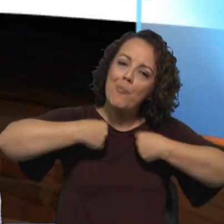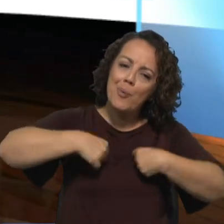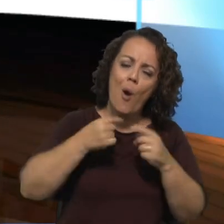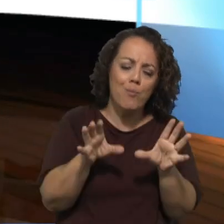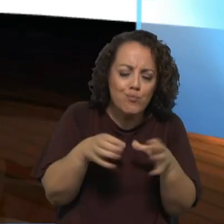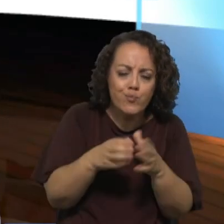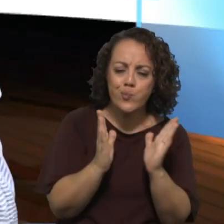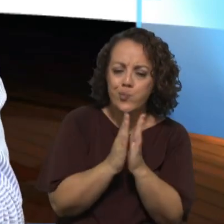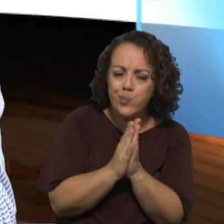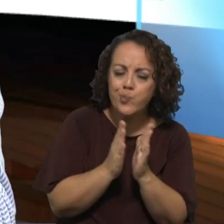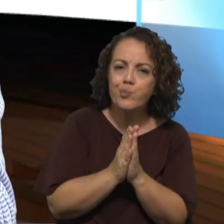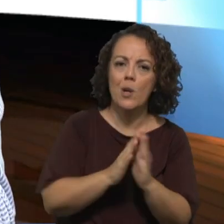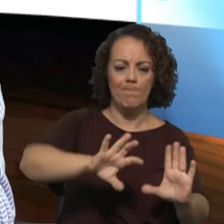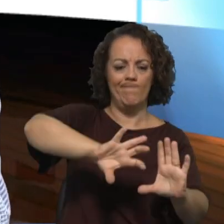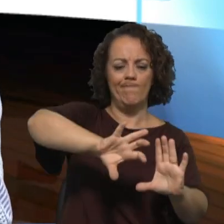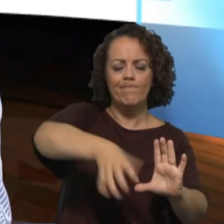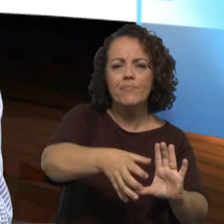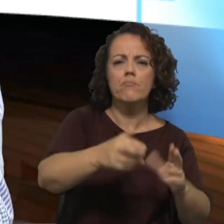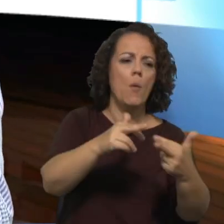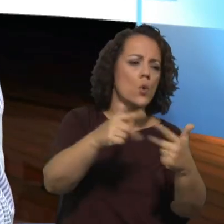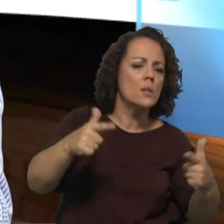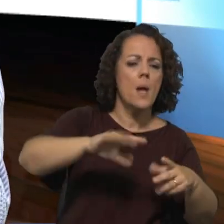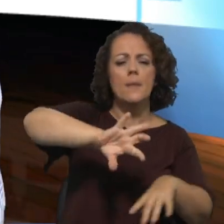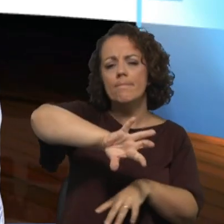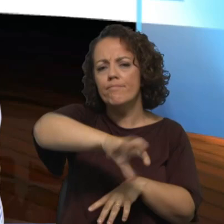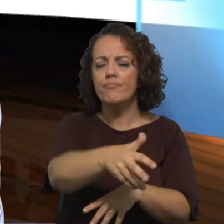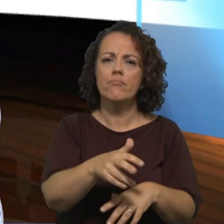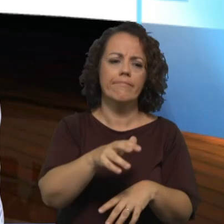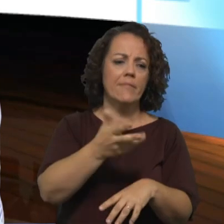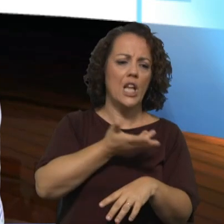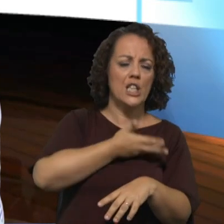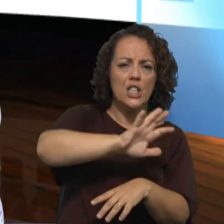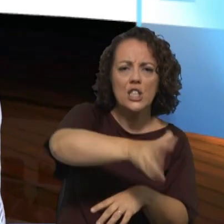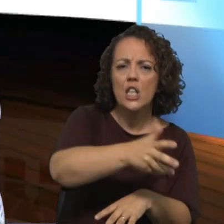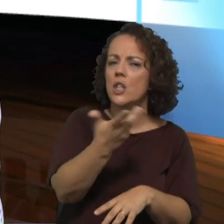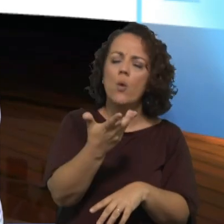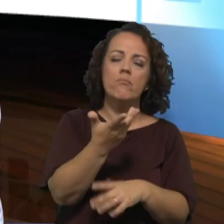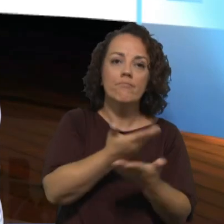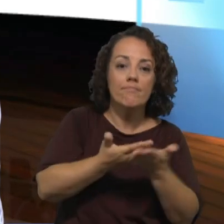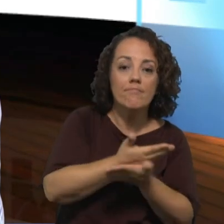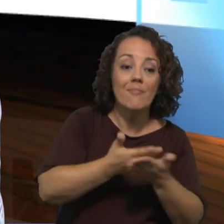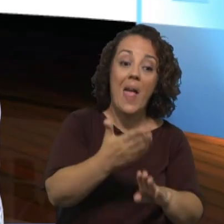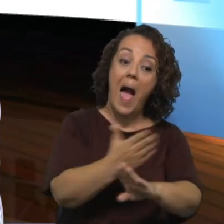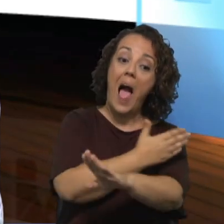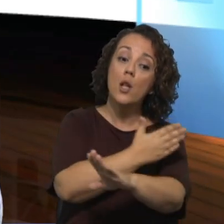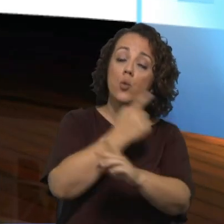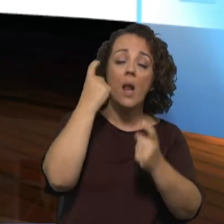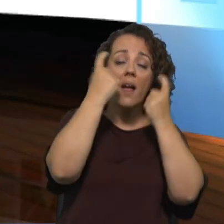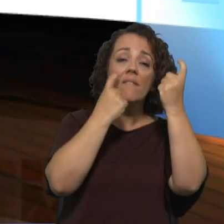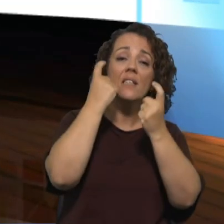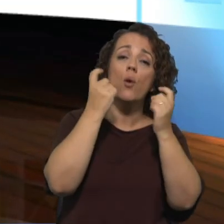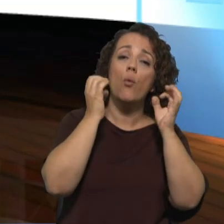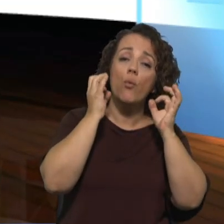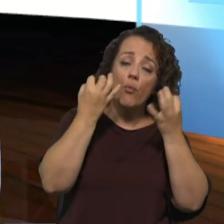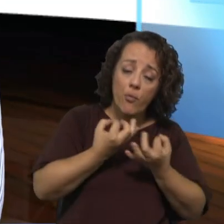paroquiais diocesanos no sentido de transformação e de leitura daquilo que foram as reflexões que foram feitas na altura e perceção do